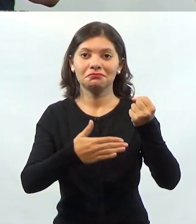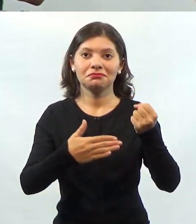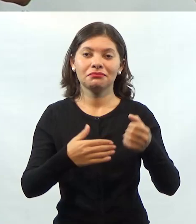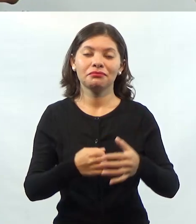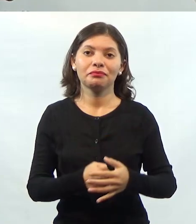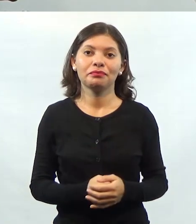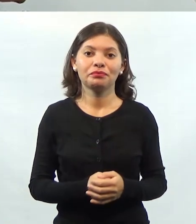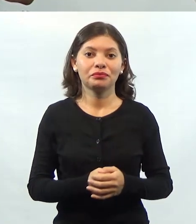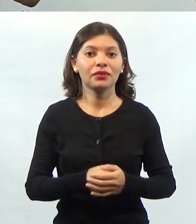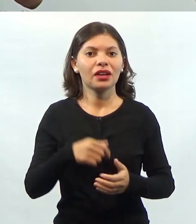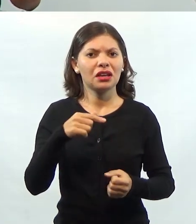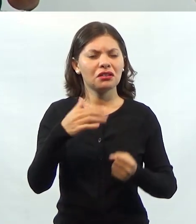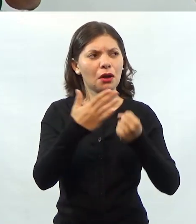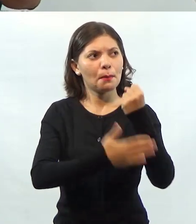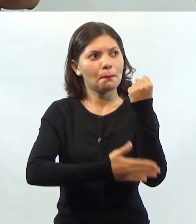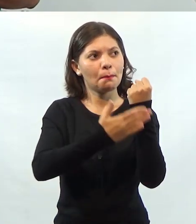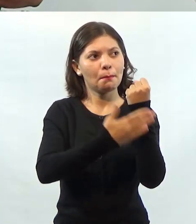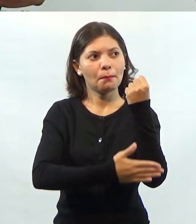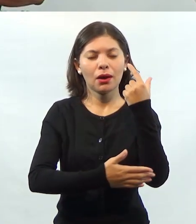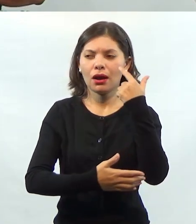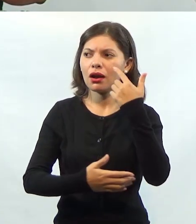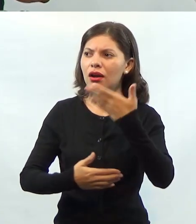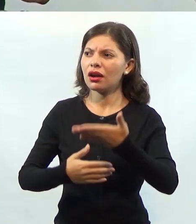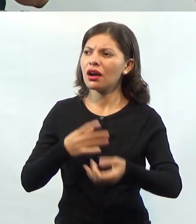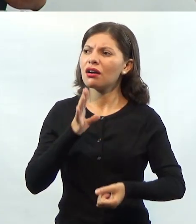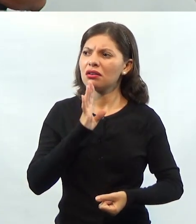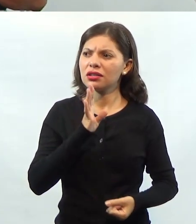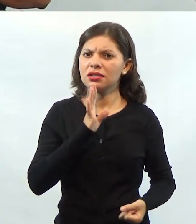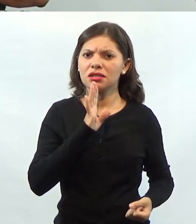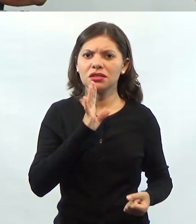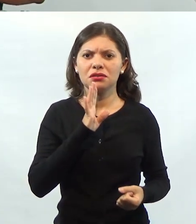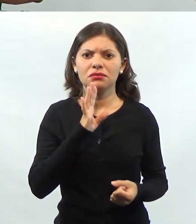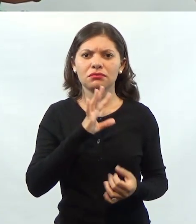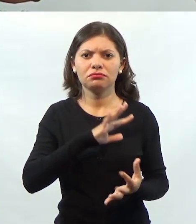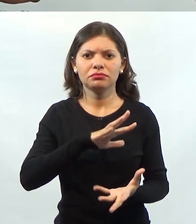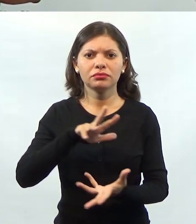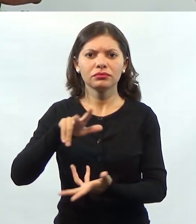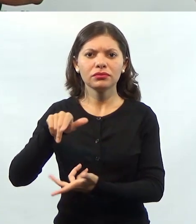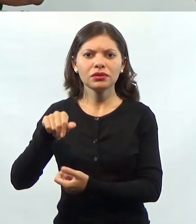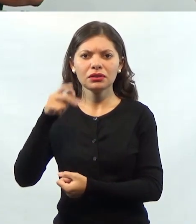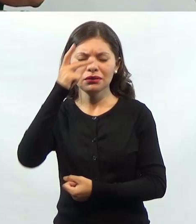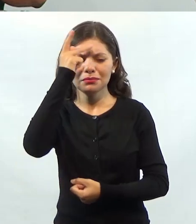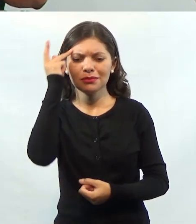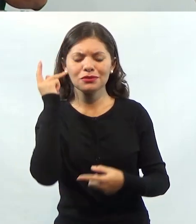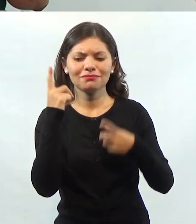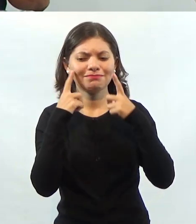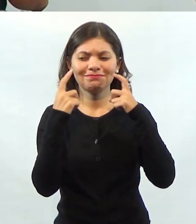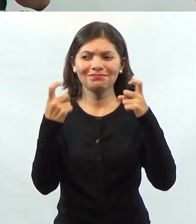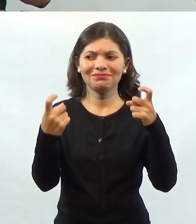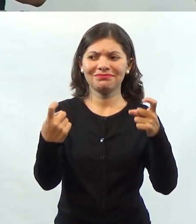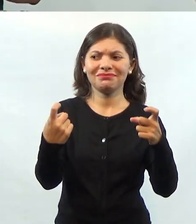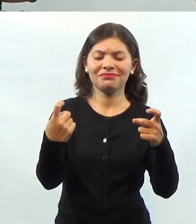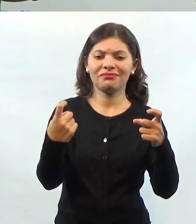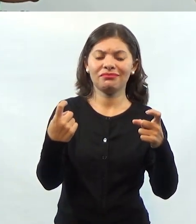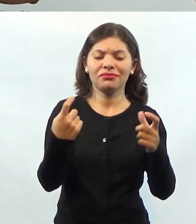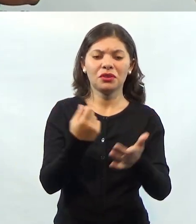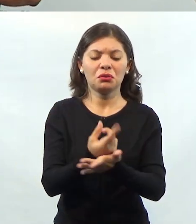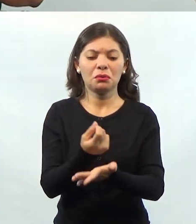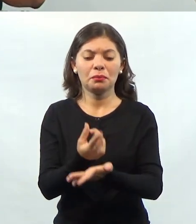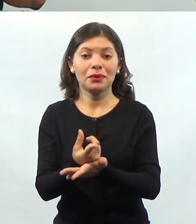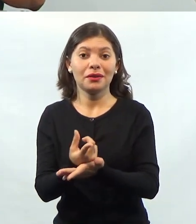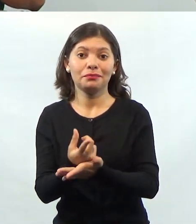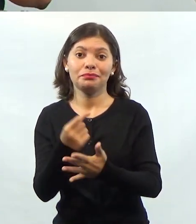Esse produto abacaxi já é conhecido do mercado, mas as pessoas não se interessam em comprar ele. Então a empresa tem algumas